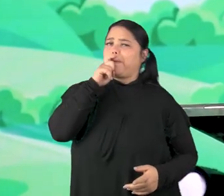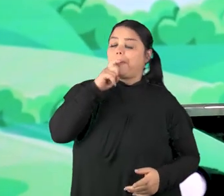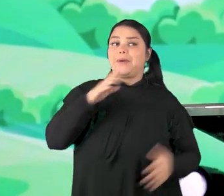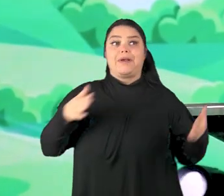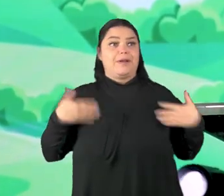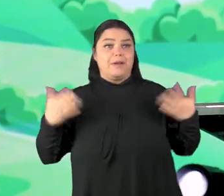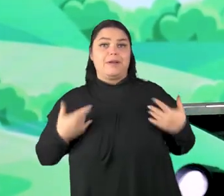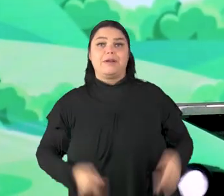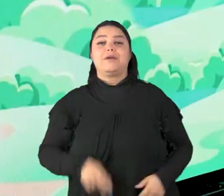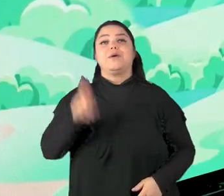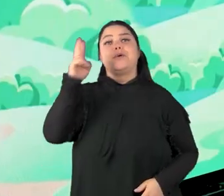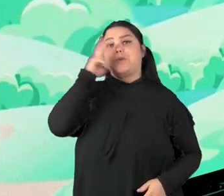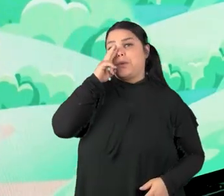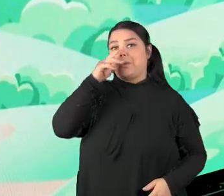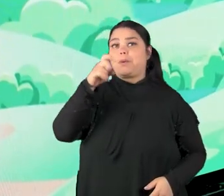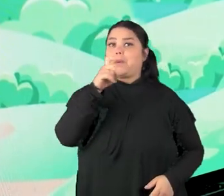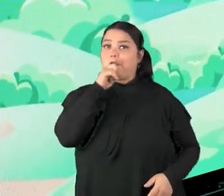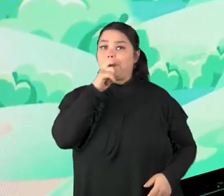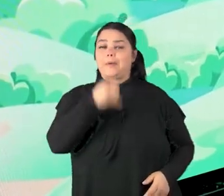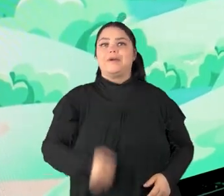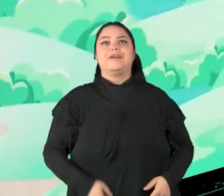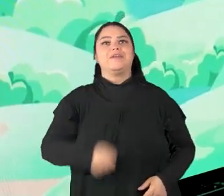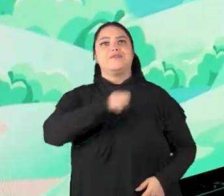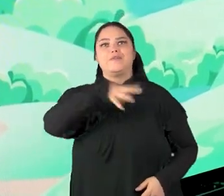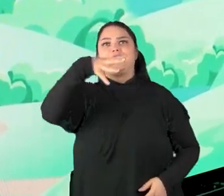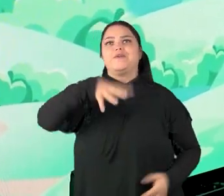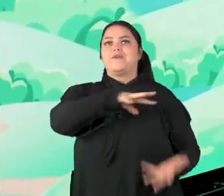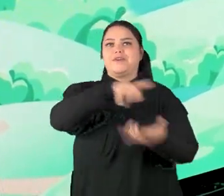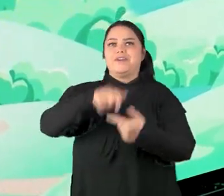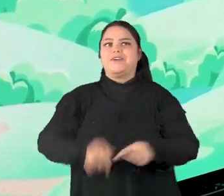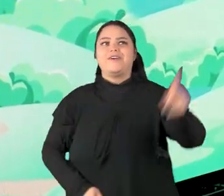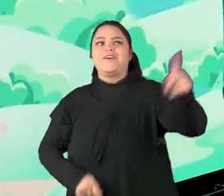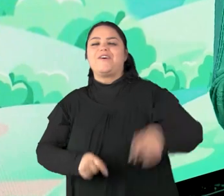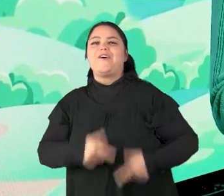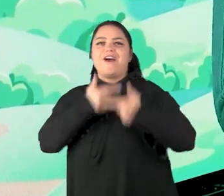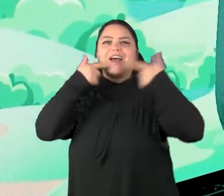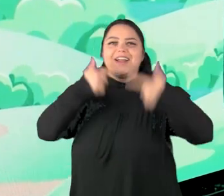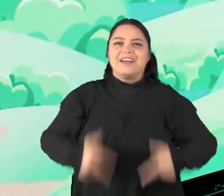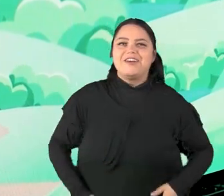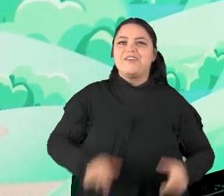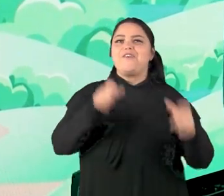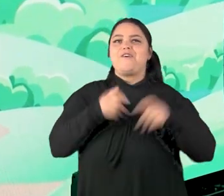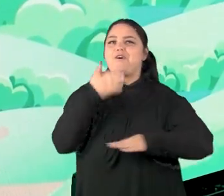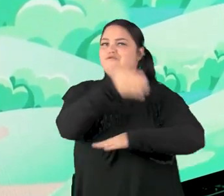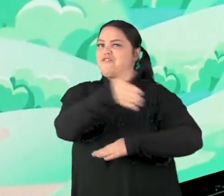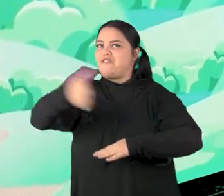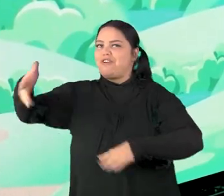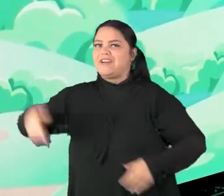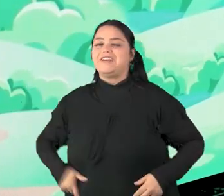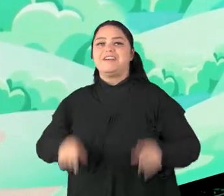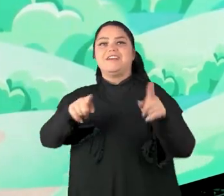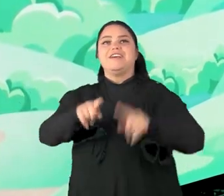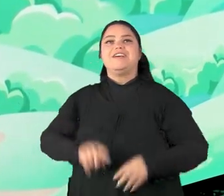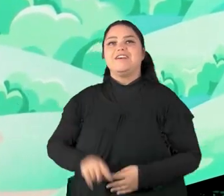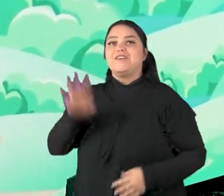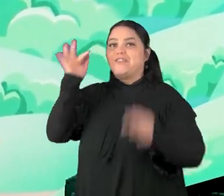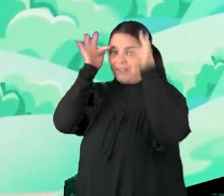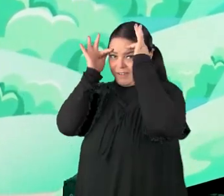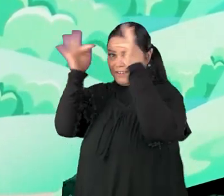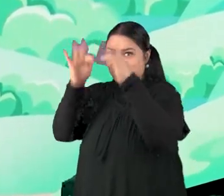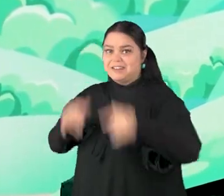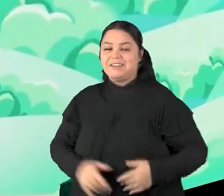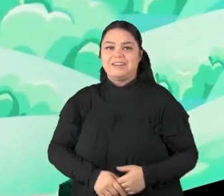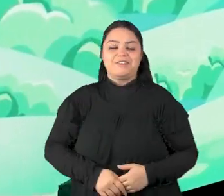Alegre o dia da mamãe e papai. Seja luz no mundo a todos os lugares que você for. Assim você vai ser leal.